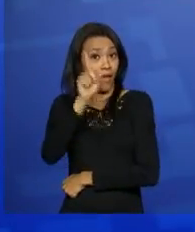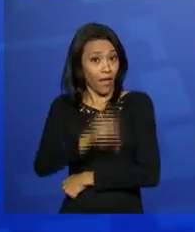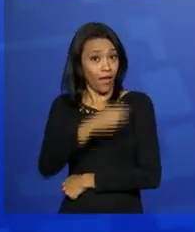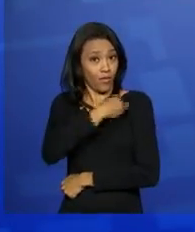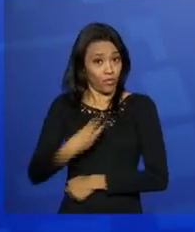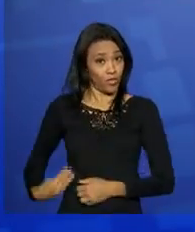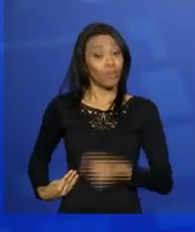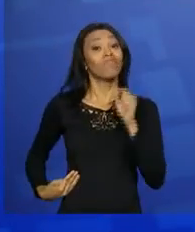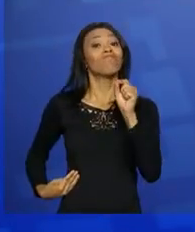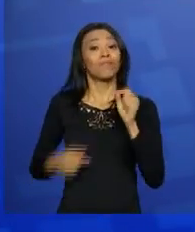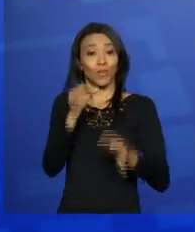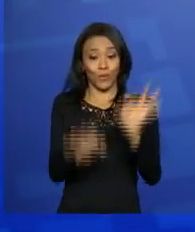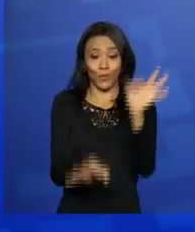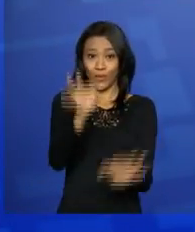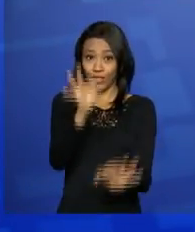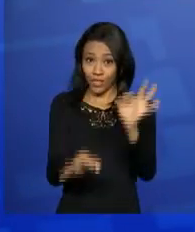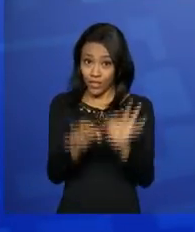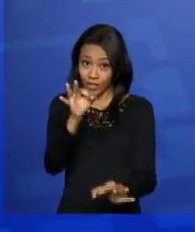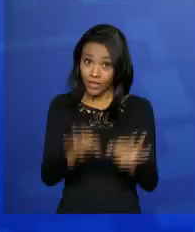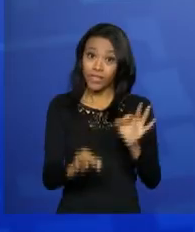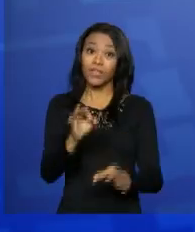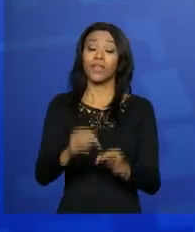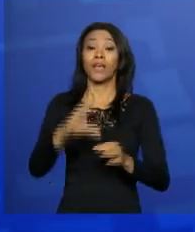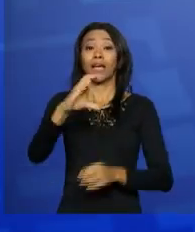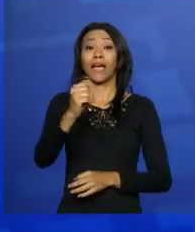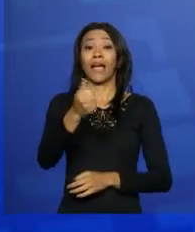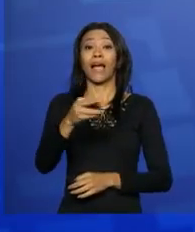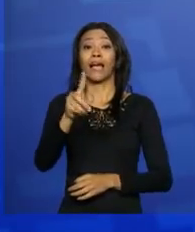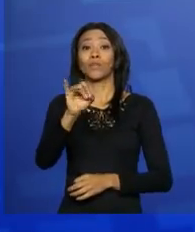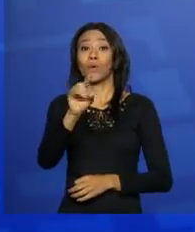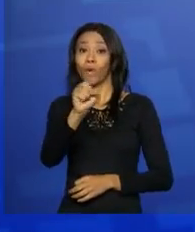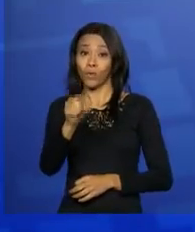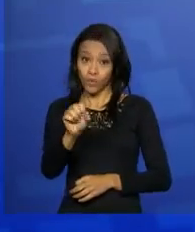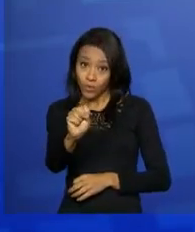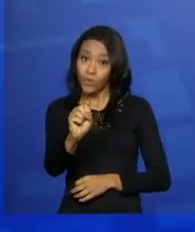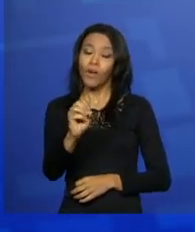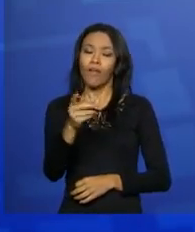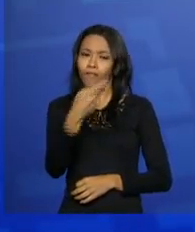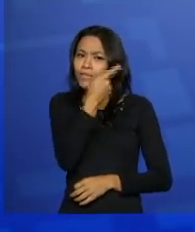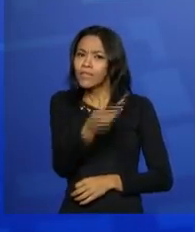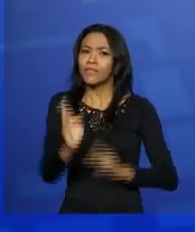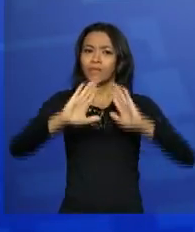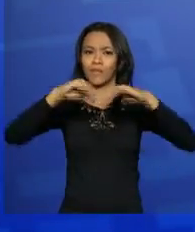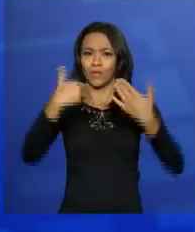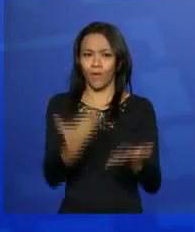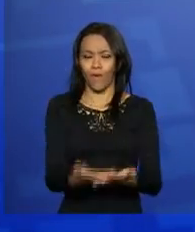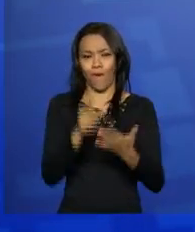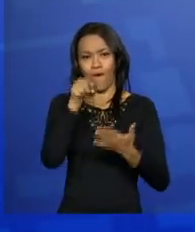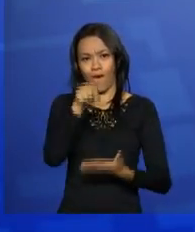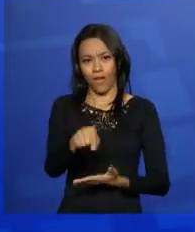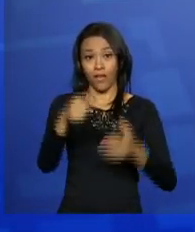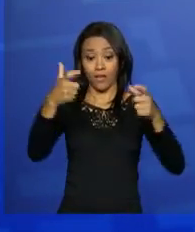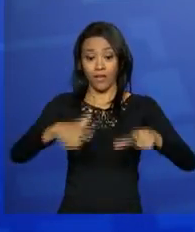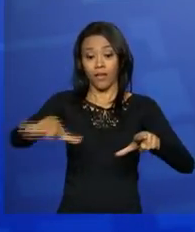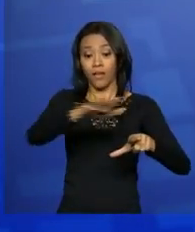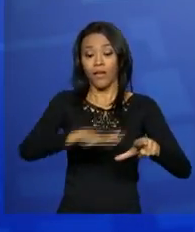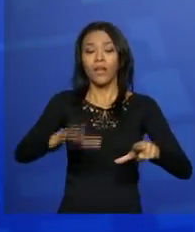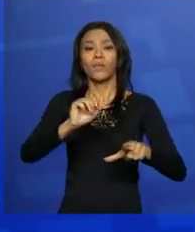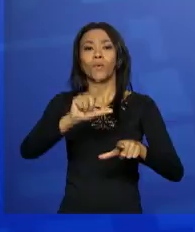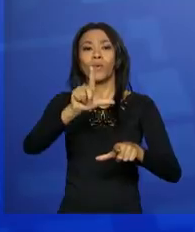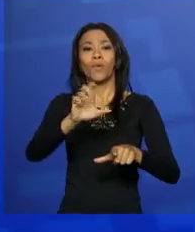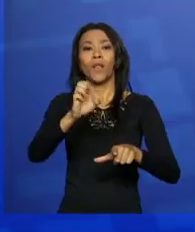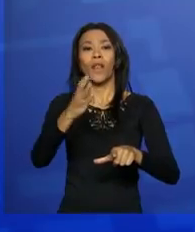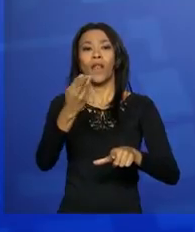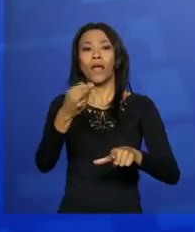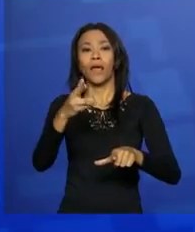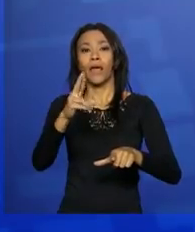ministro da Justiça, José Eduardo Cardoso. Ele vai visitar a escola estadual André Mourouac, que fica no bairro do Leblon. Deve